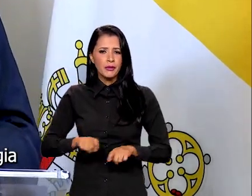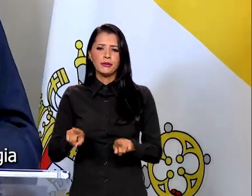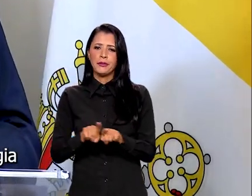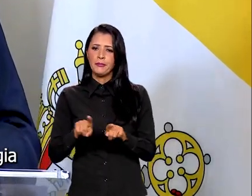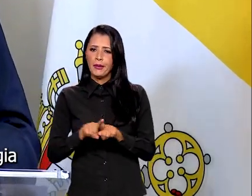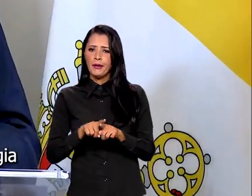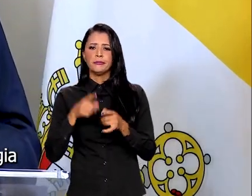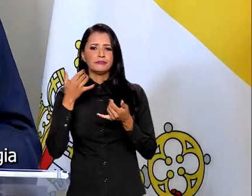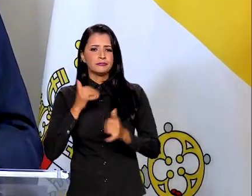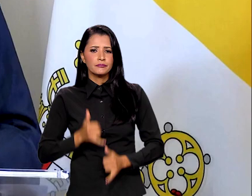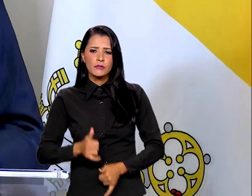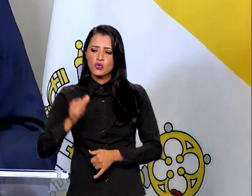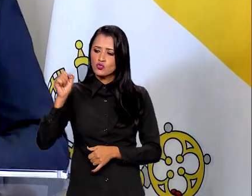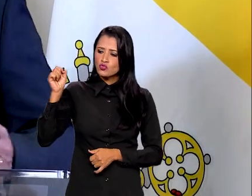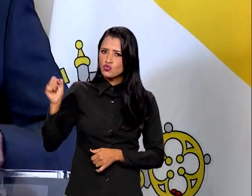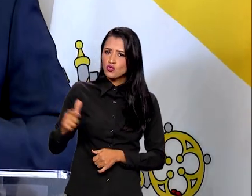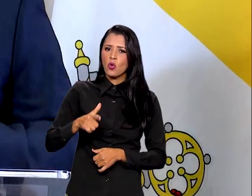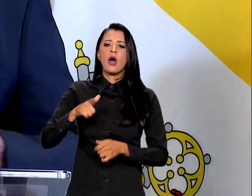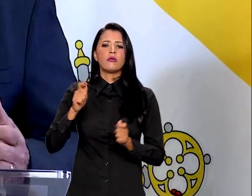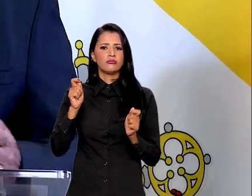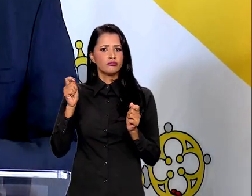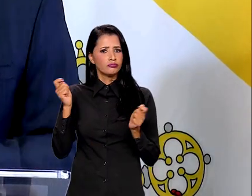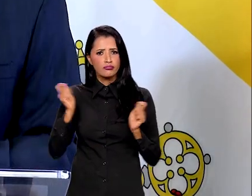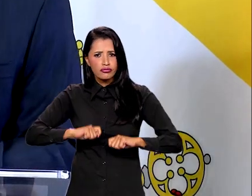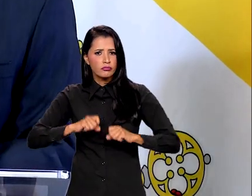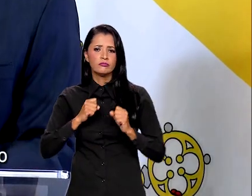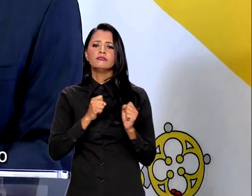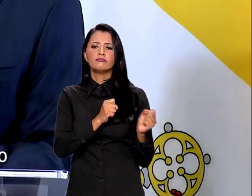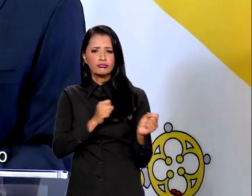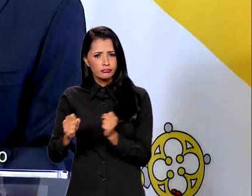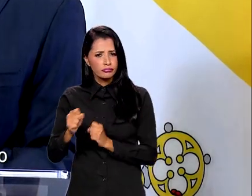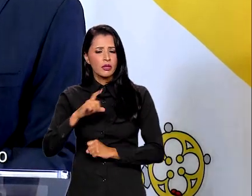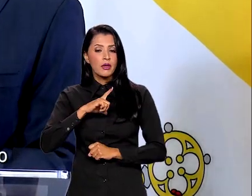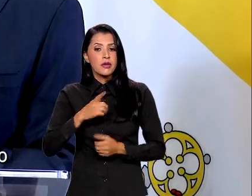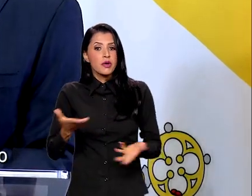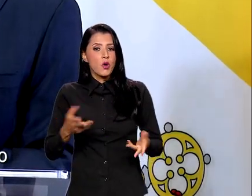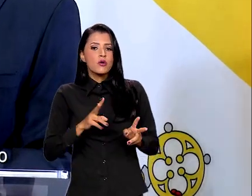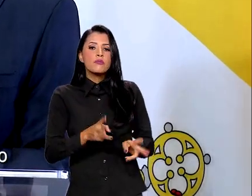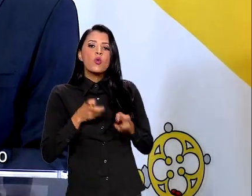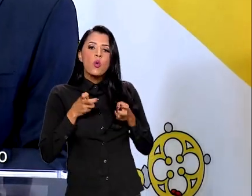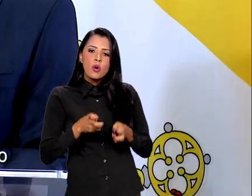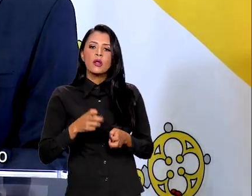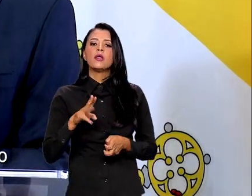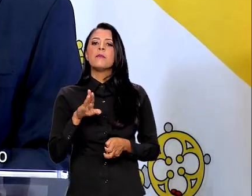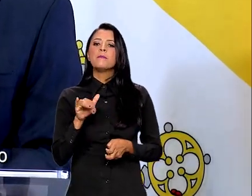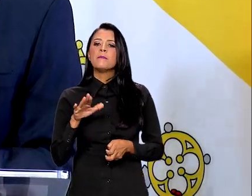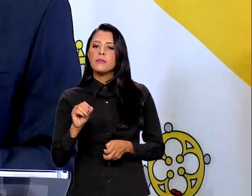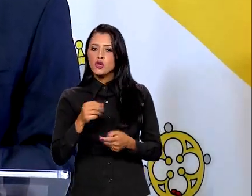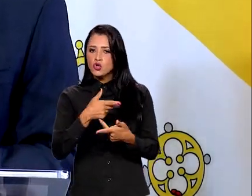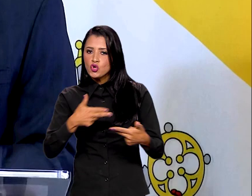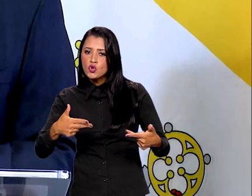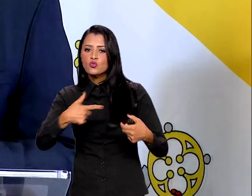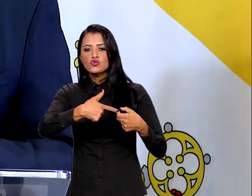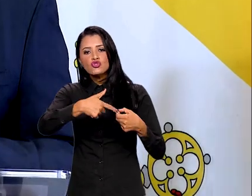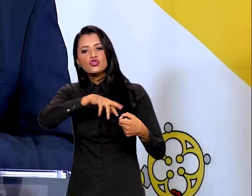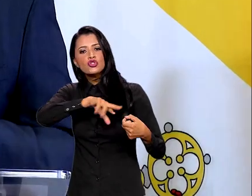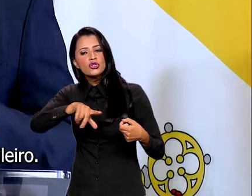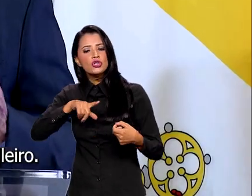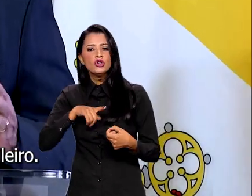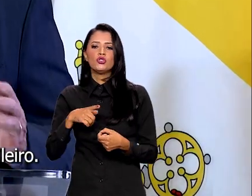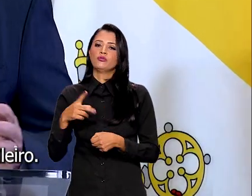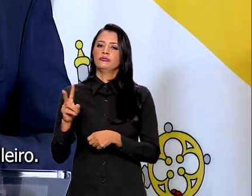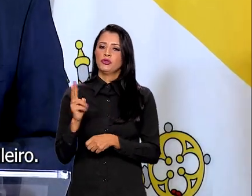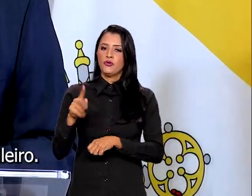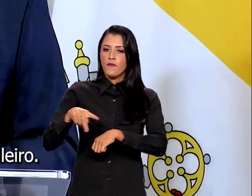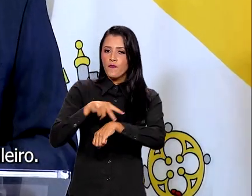potencial de energia solar extraordinário, nós agora estamos explorando hidrogênio verde